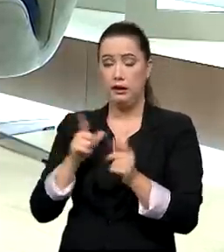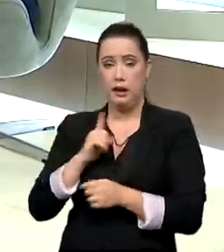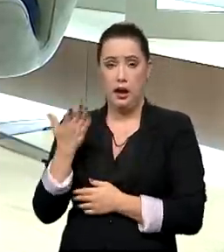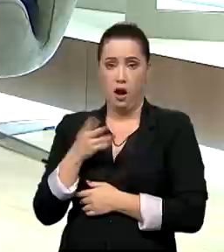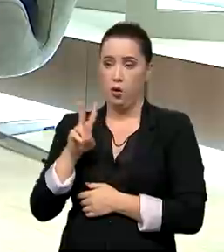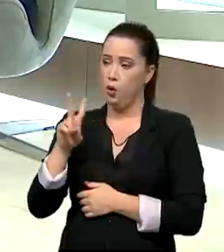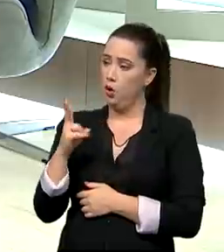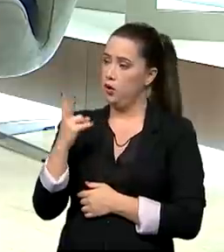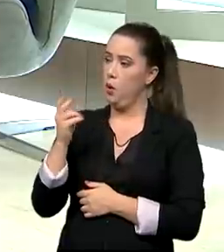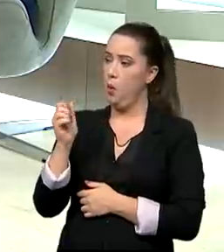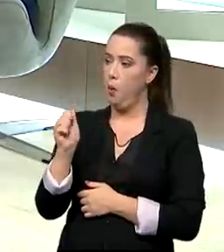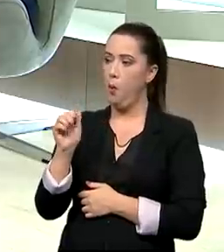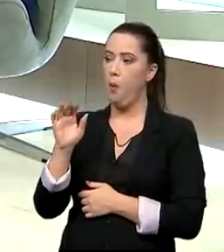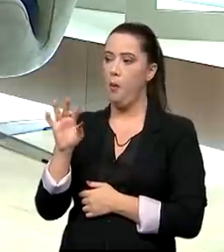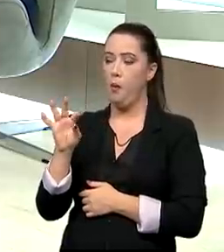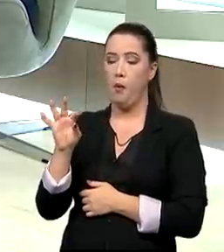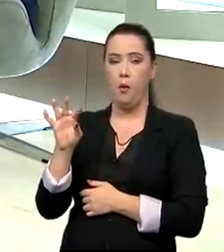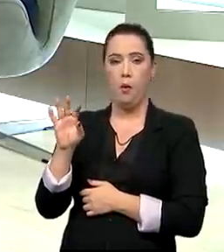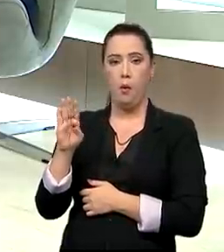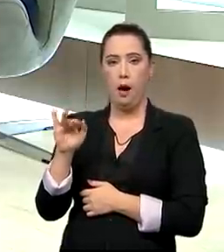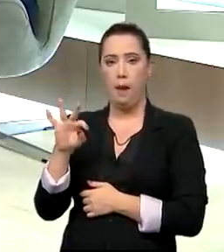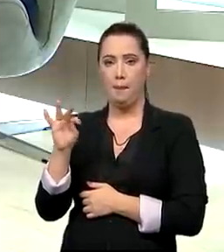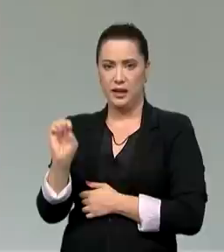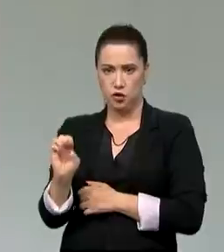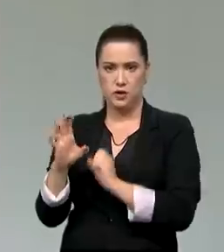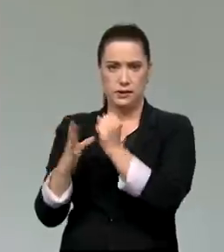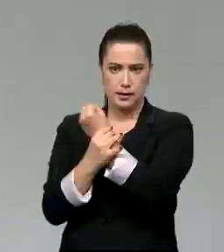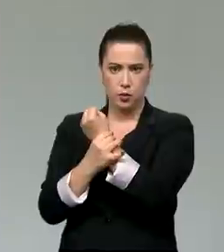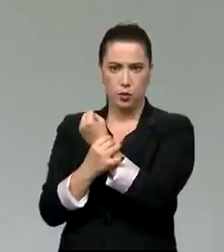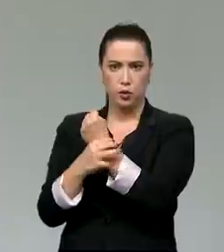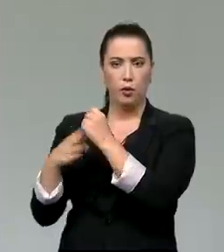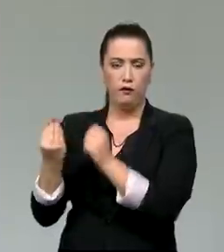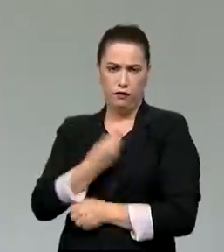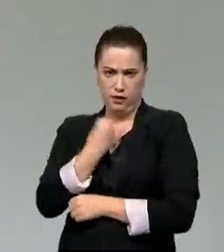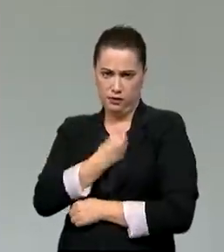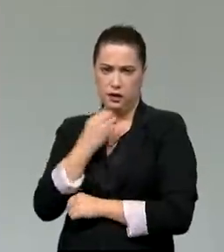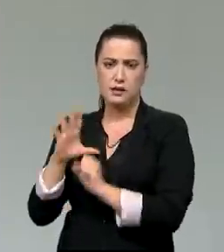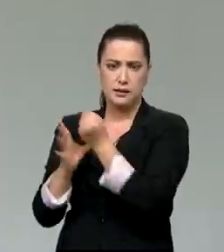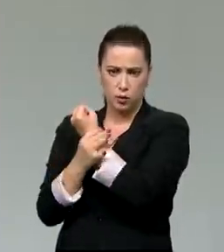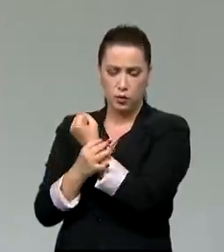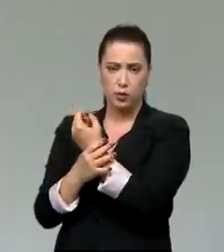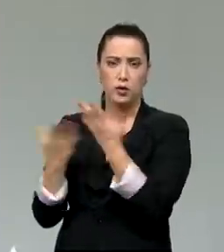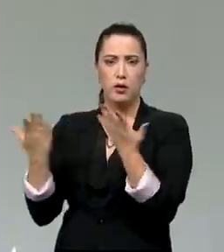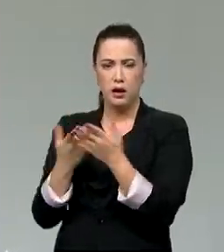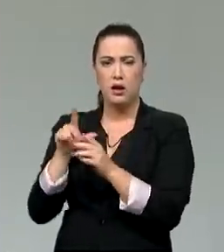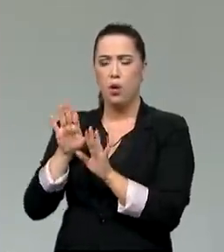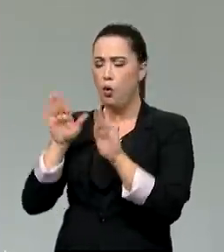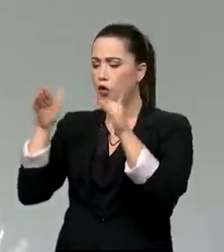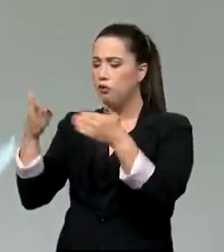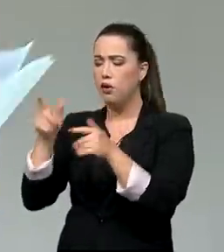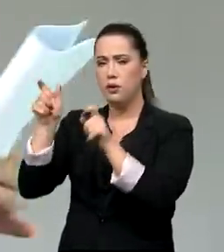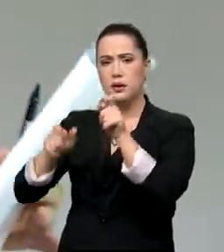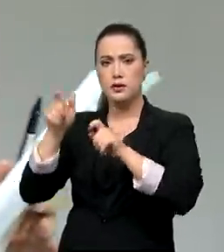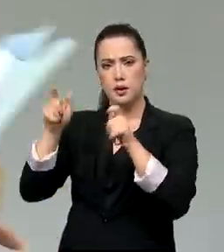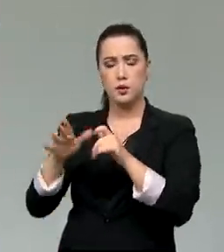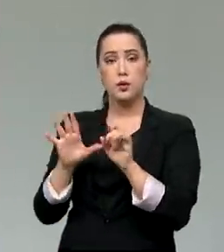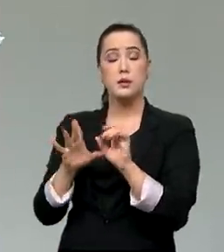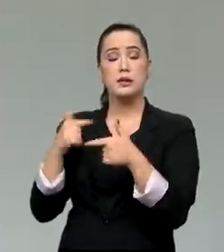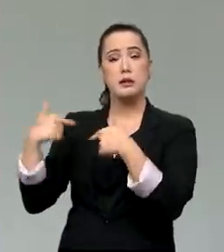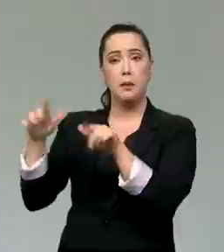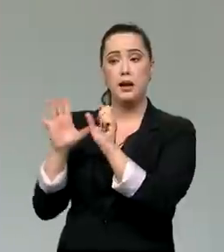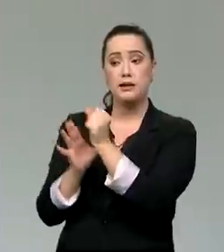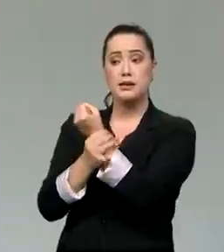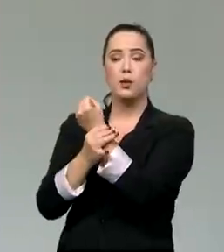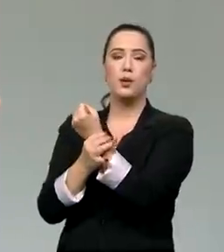voltado para profissionais da segurança pública. E a linha começou a ficar operacional agora, em novembro. Por que essa